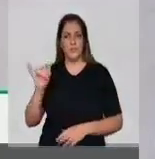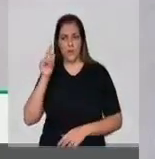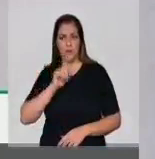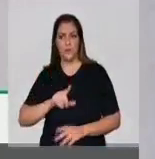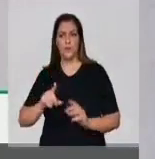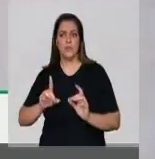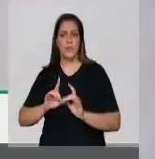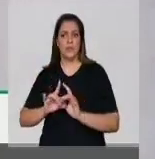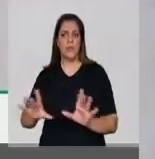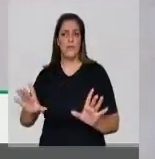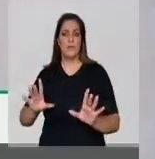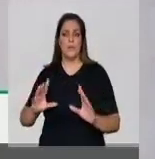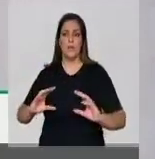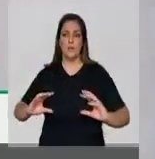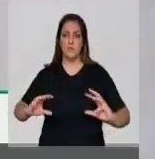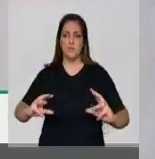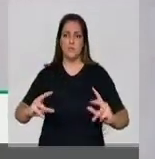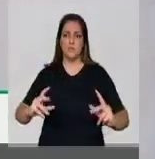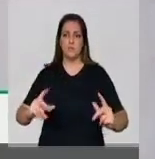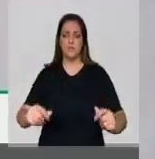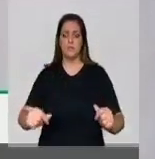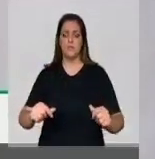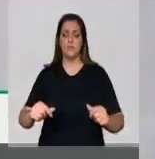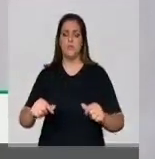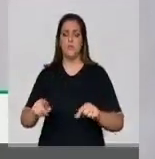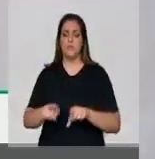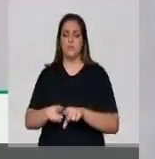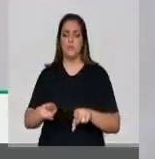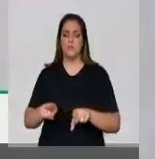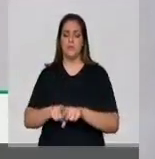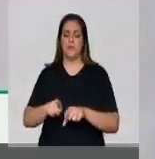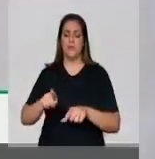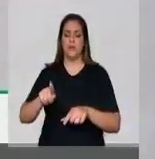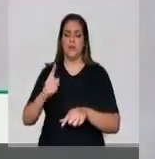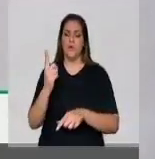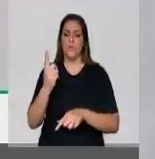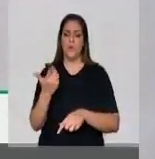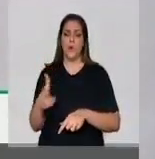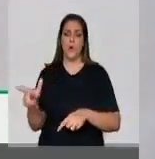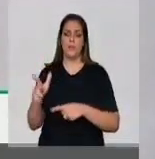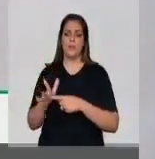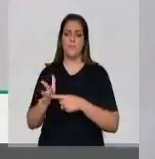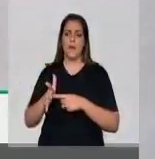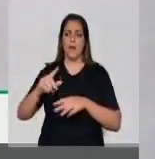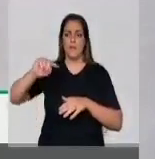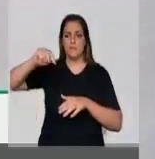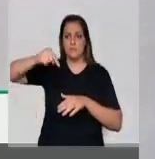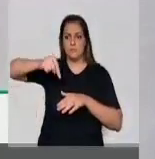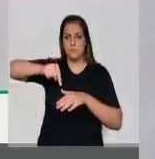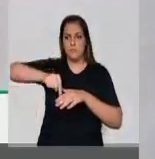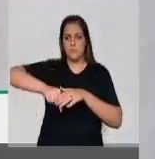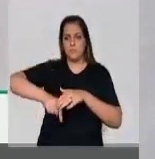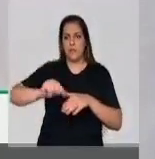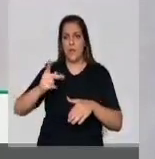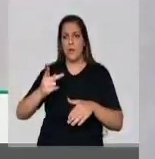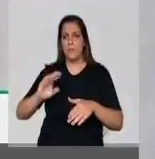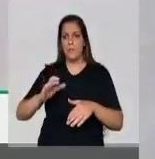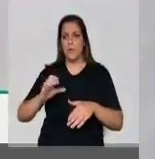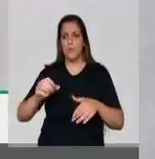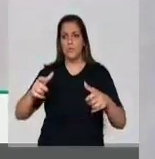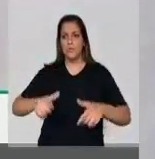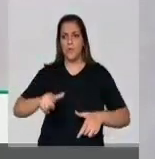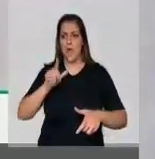e uma máquina de perfurar poços para aquela região. Então eu quero deixar aqui os agradecimentos ao secretário, governador